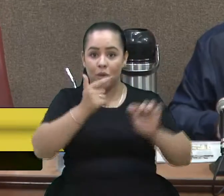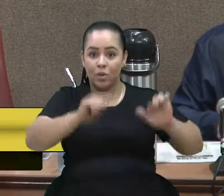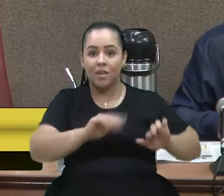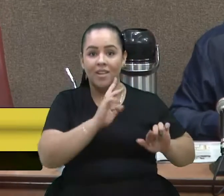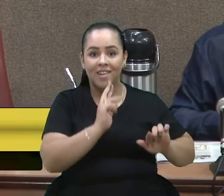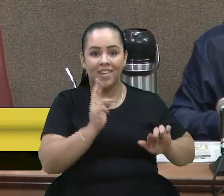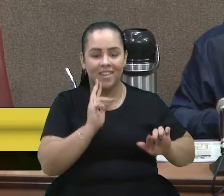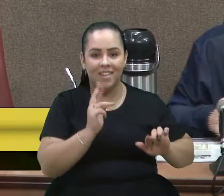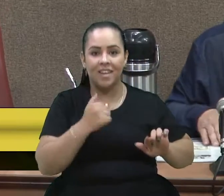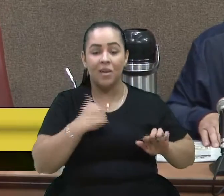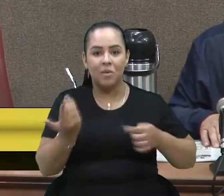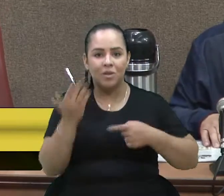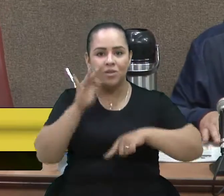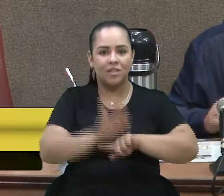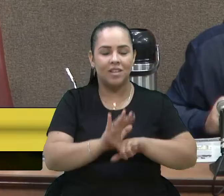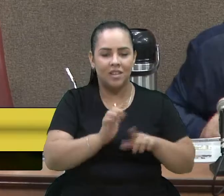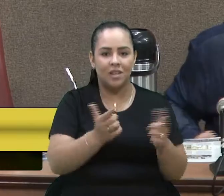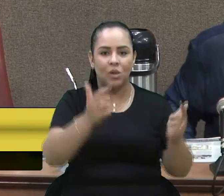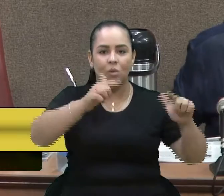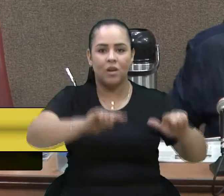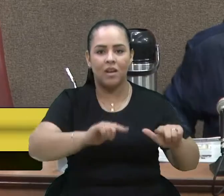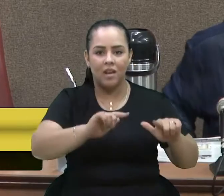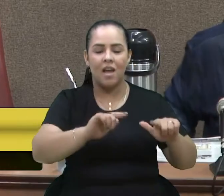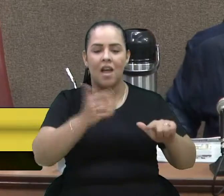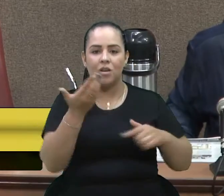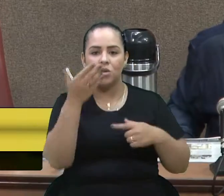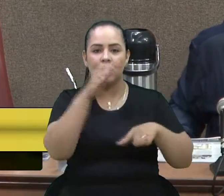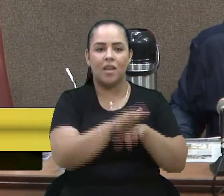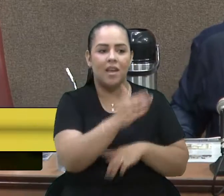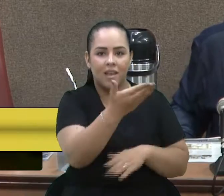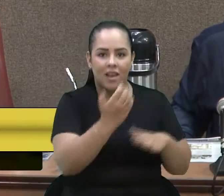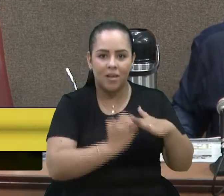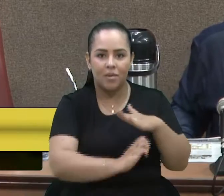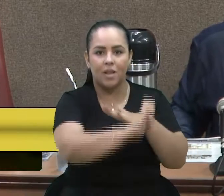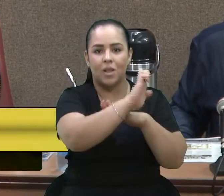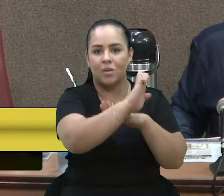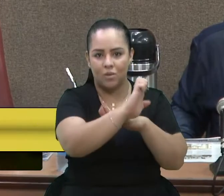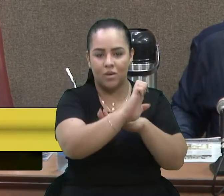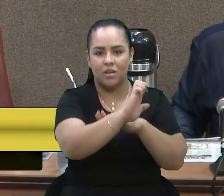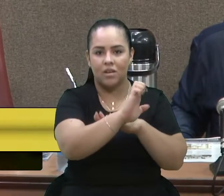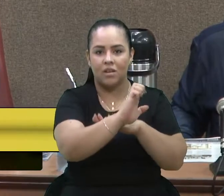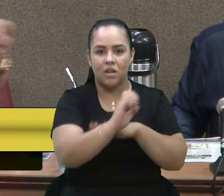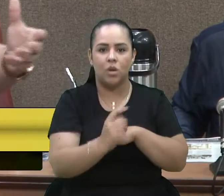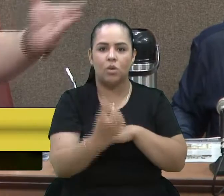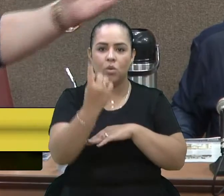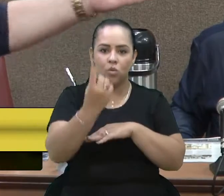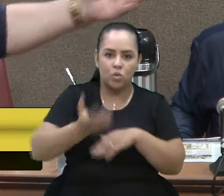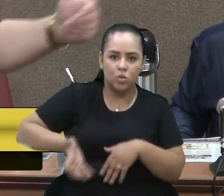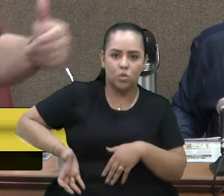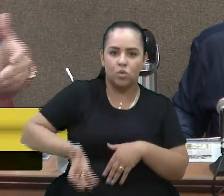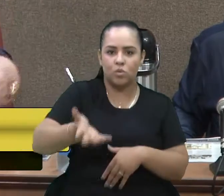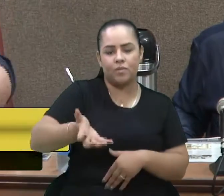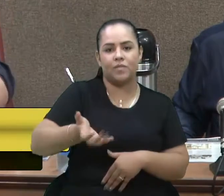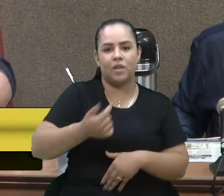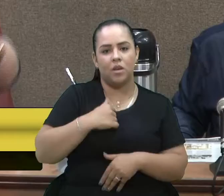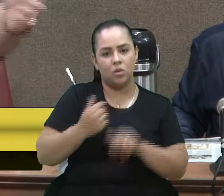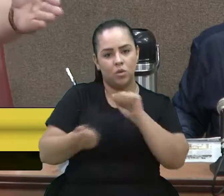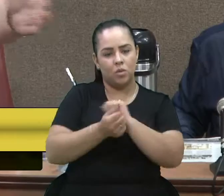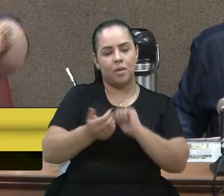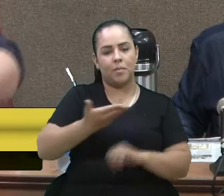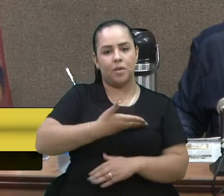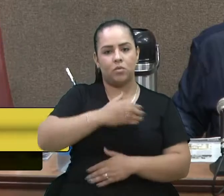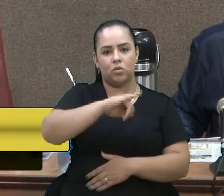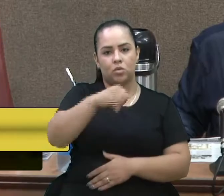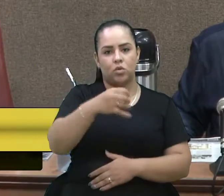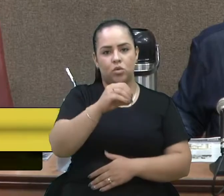Então, eu ajudei aquele cidadão, aquele empreendedor, que um jogo de bocha, eu, meu amigo Joel, que nós estávamos juntos, fomos